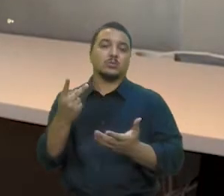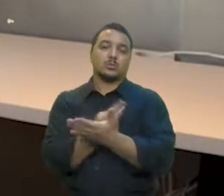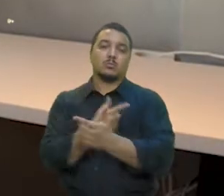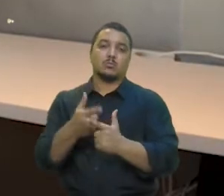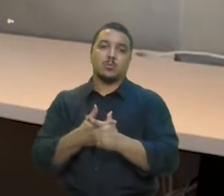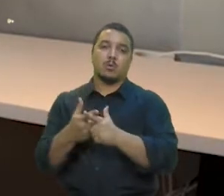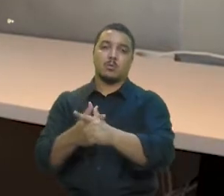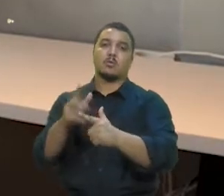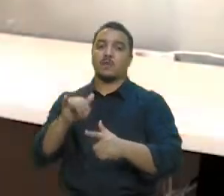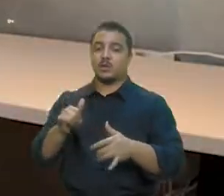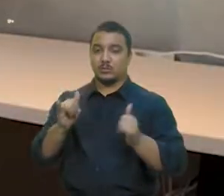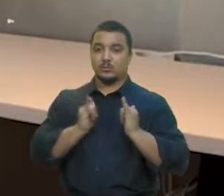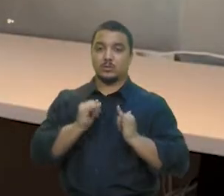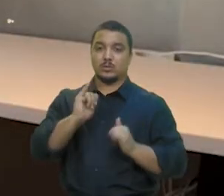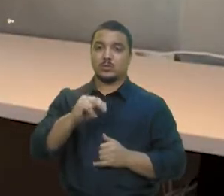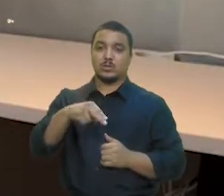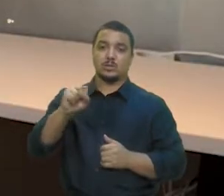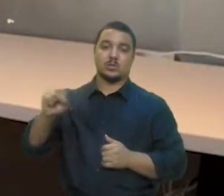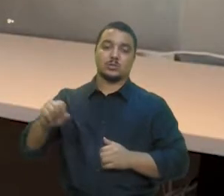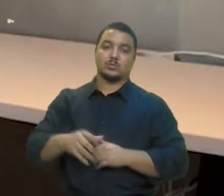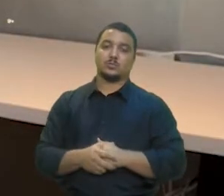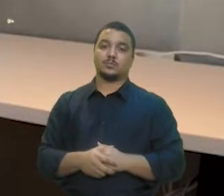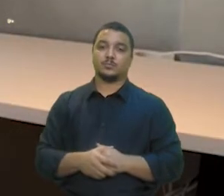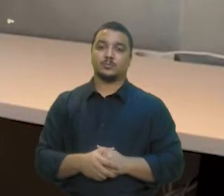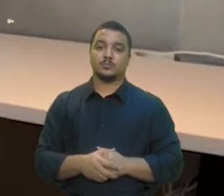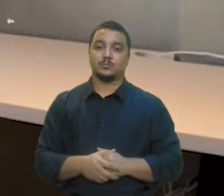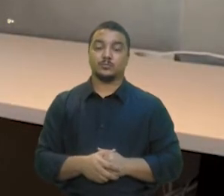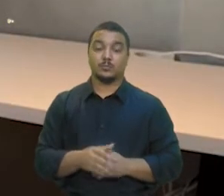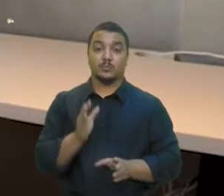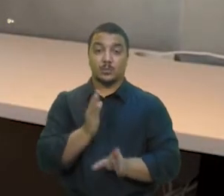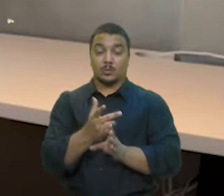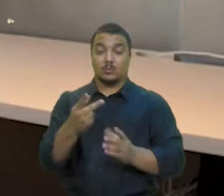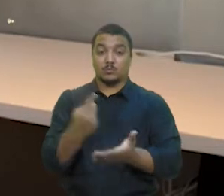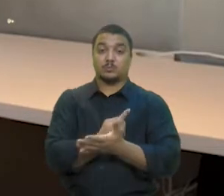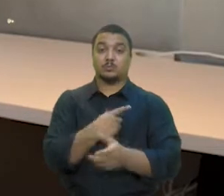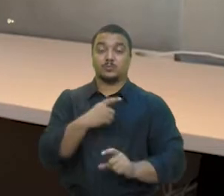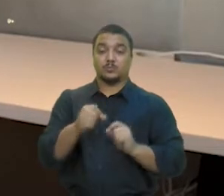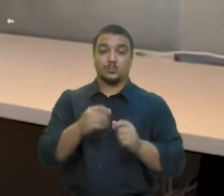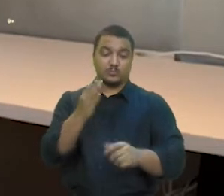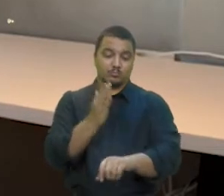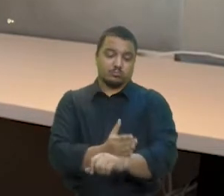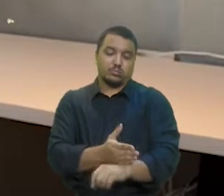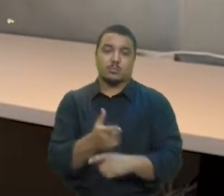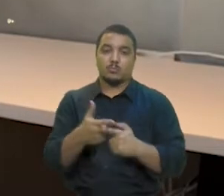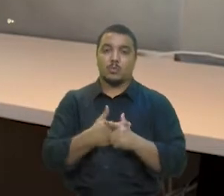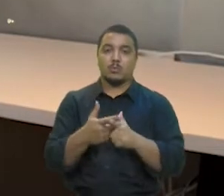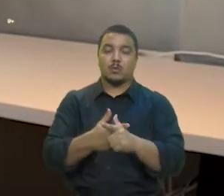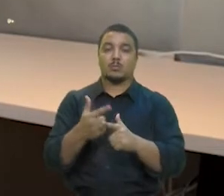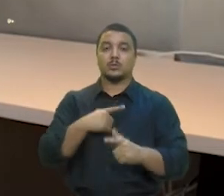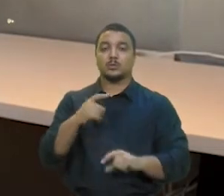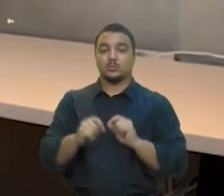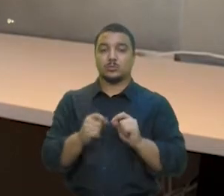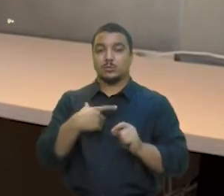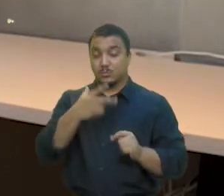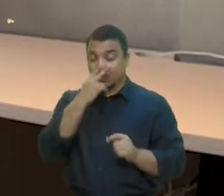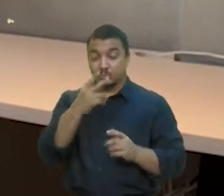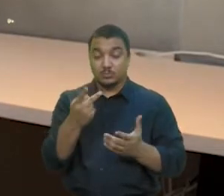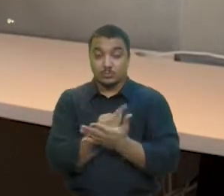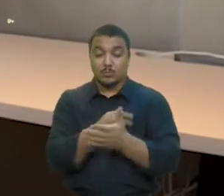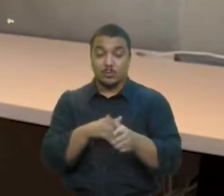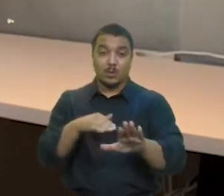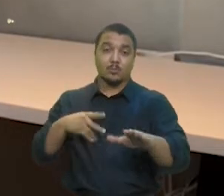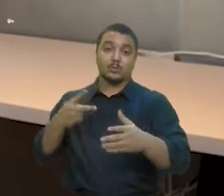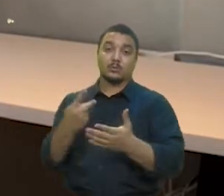INSS por muito tempo. O fardo, que é as lesões e as sequelas dos acidentes automobilísticos, pesa e